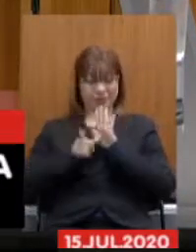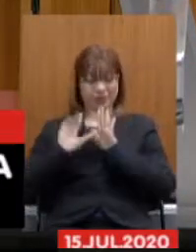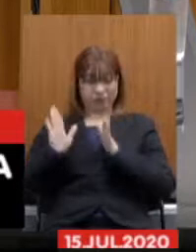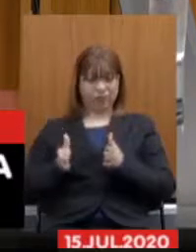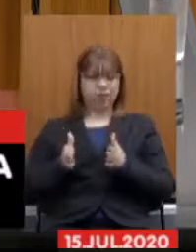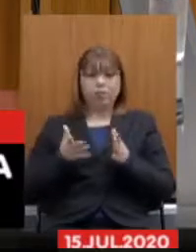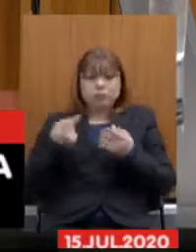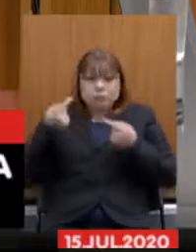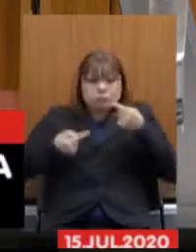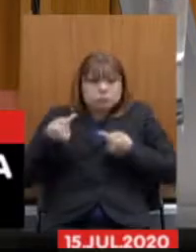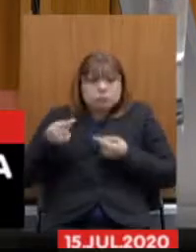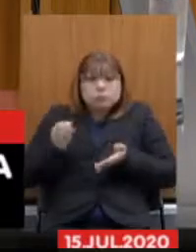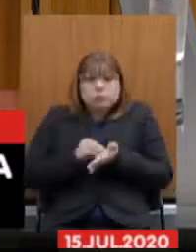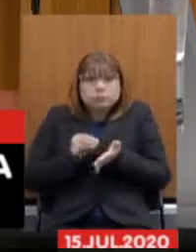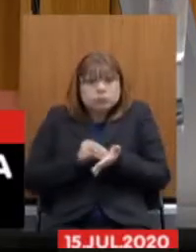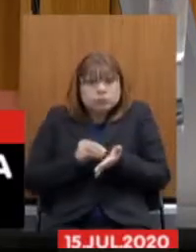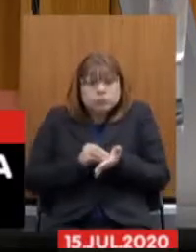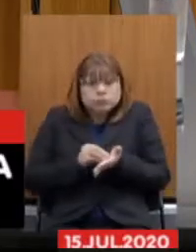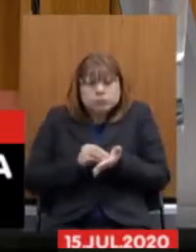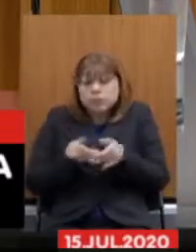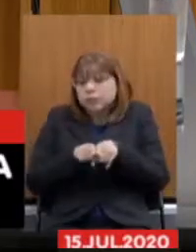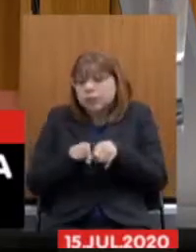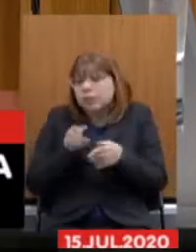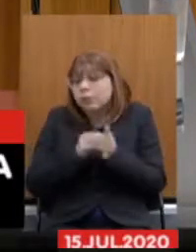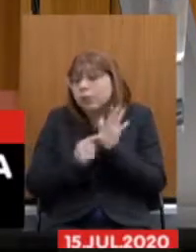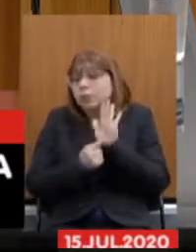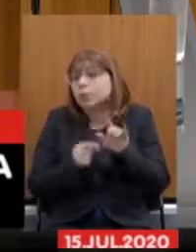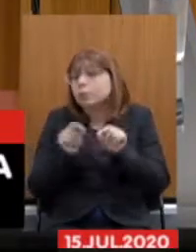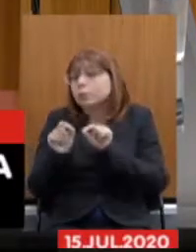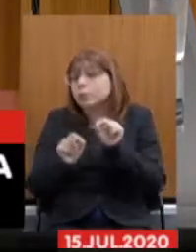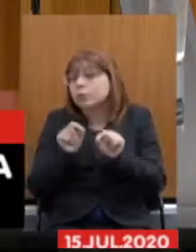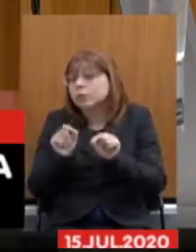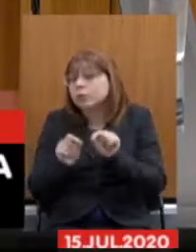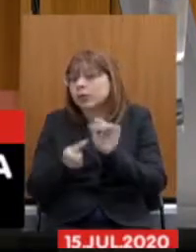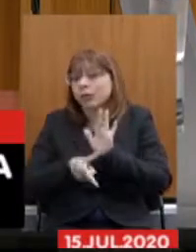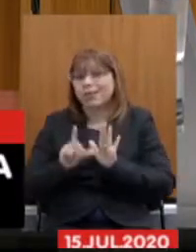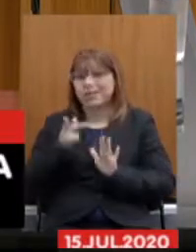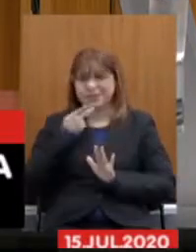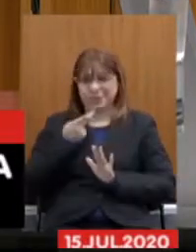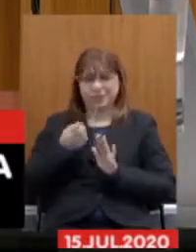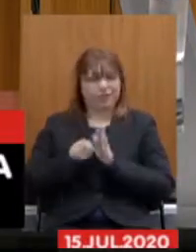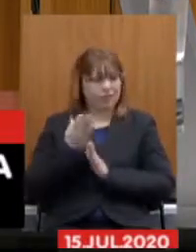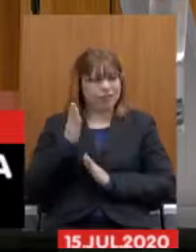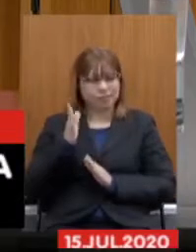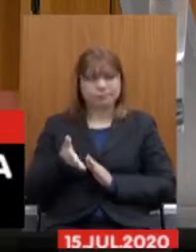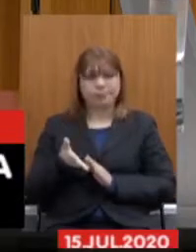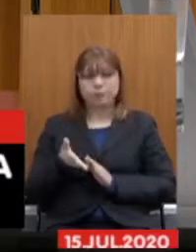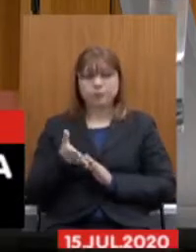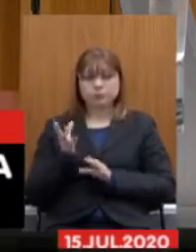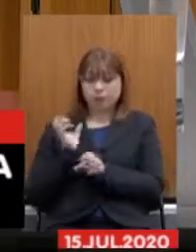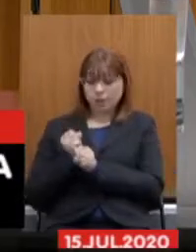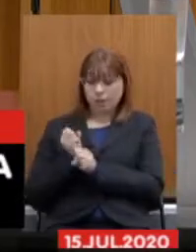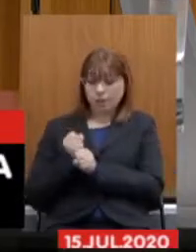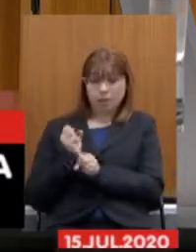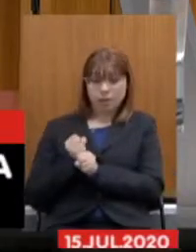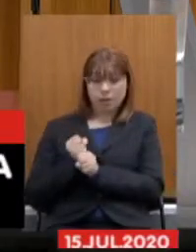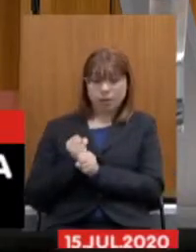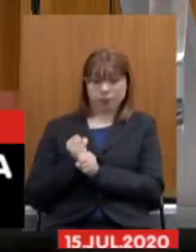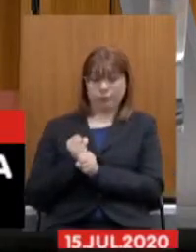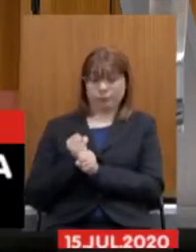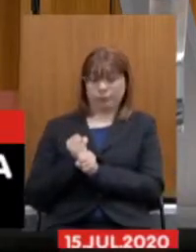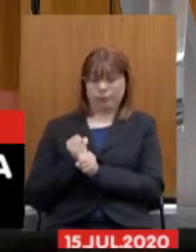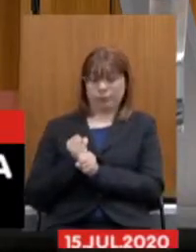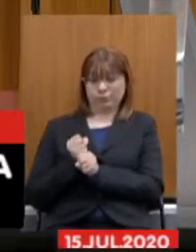debate e sem que seja apresentado deputado aquilo que já foi dito aqui várias vezes um cálculo atuarial